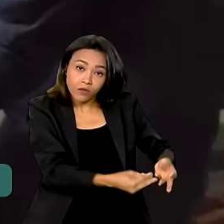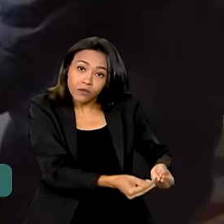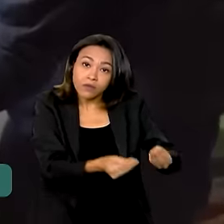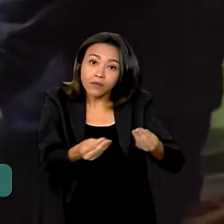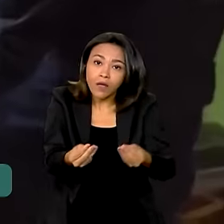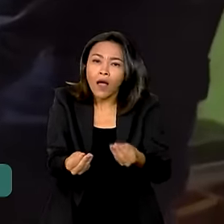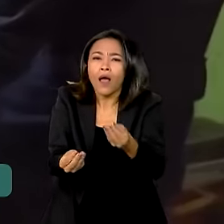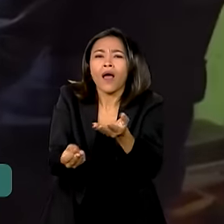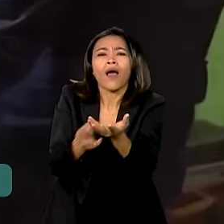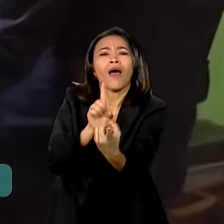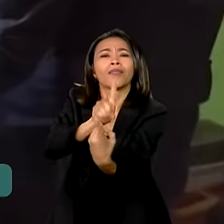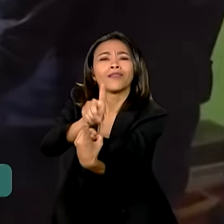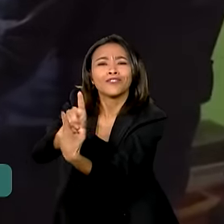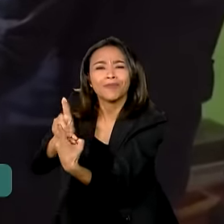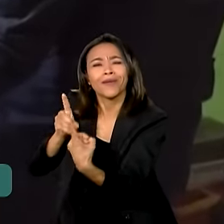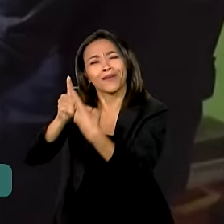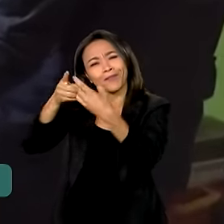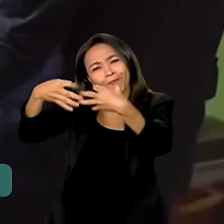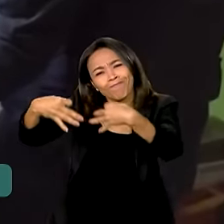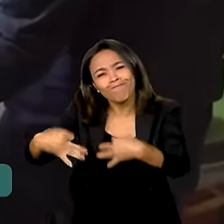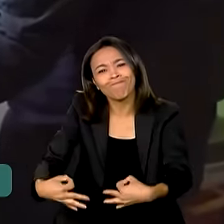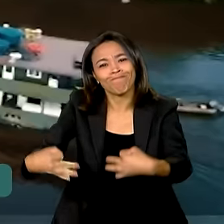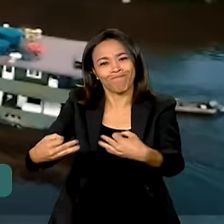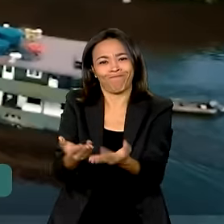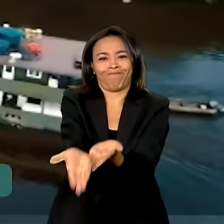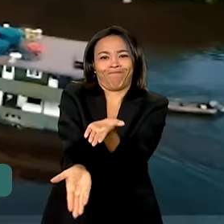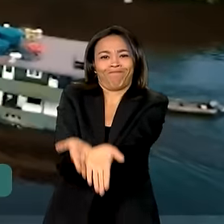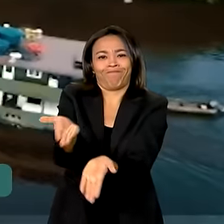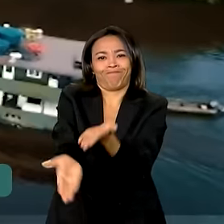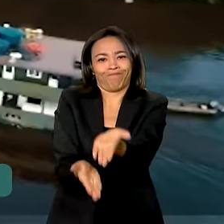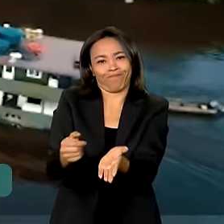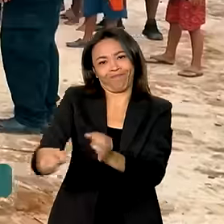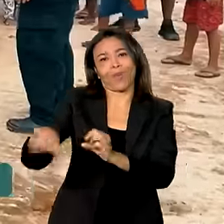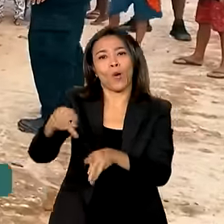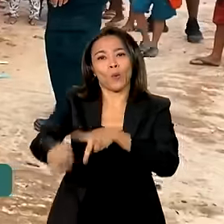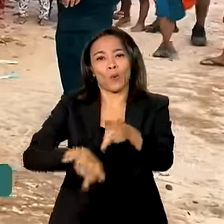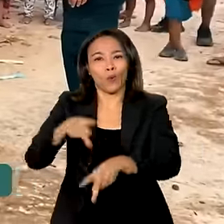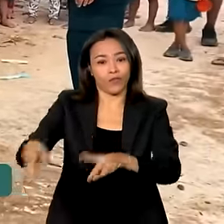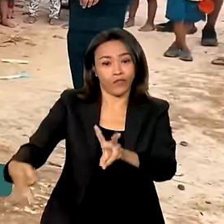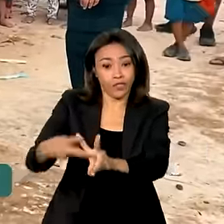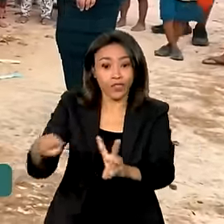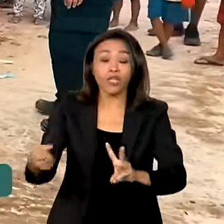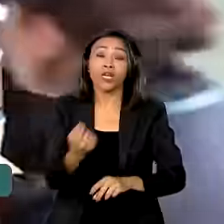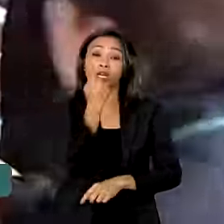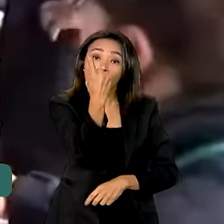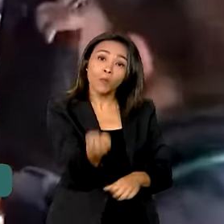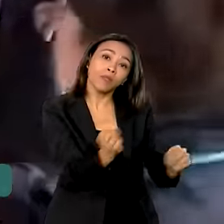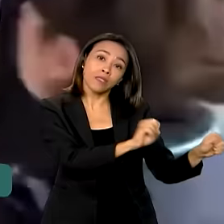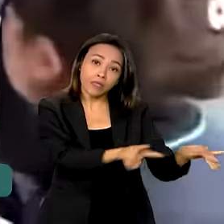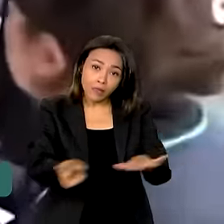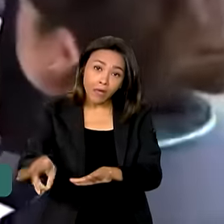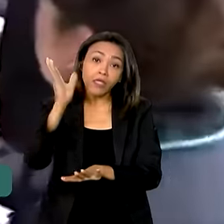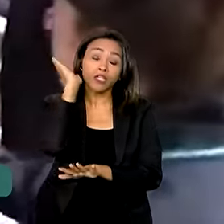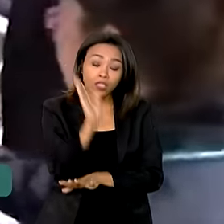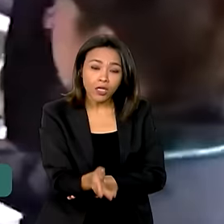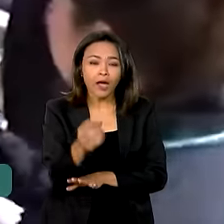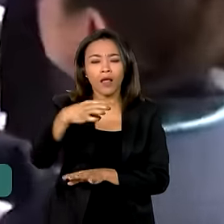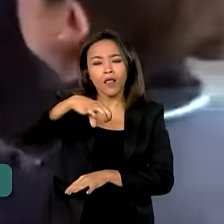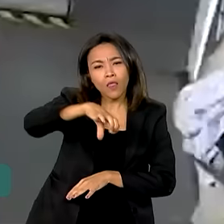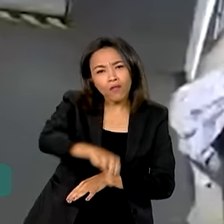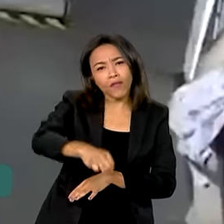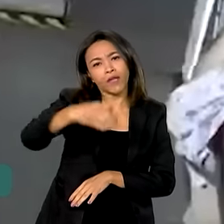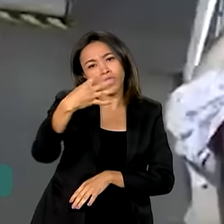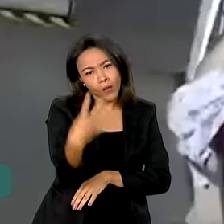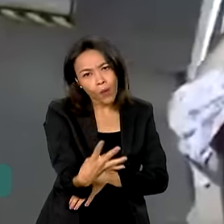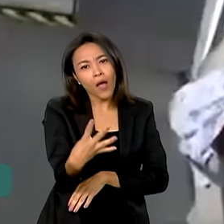um atendimento mais qualificado aos indígenas. Segundo a Marinha, em apenas uma semana foram realizadas 94